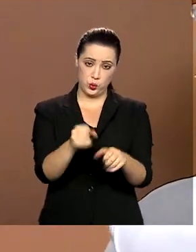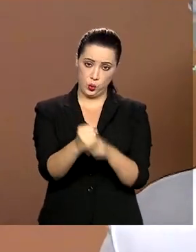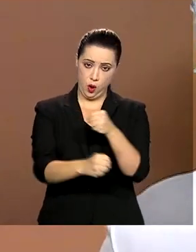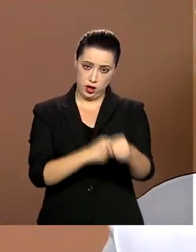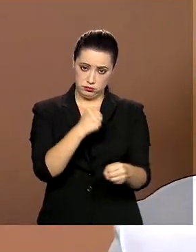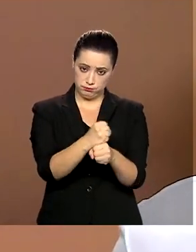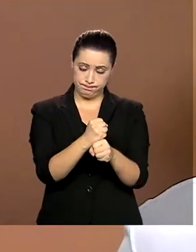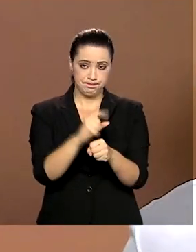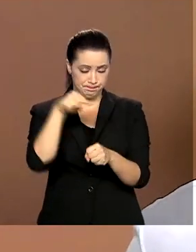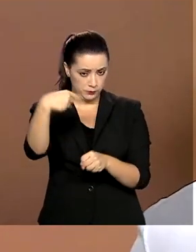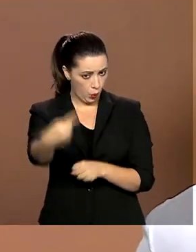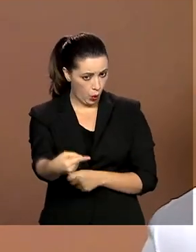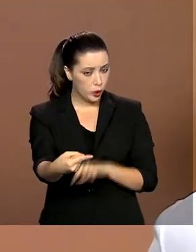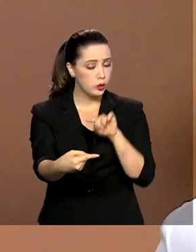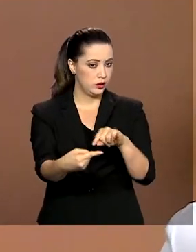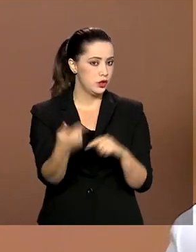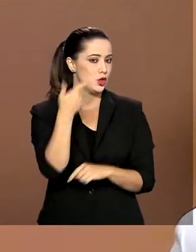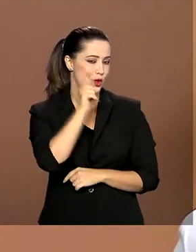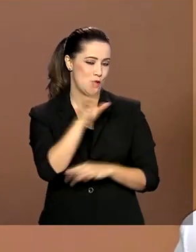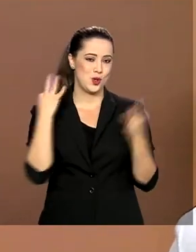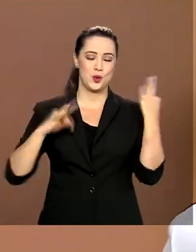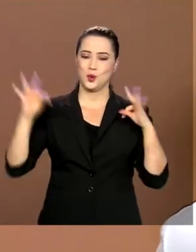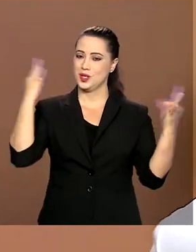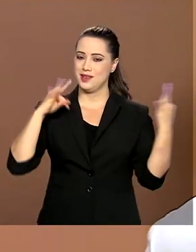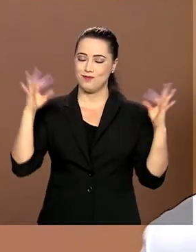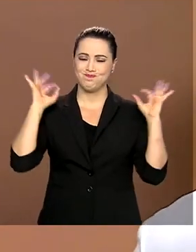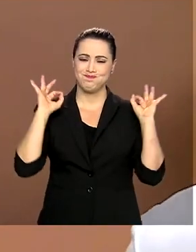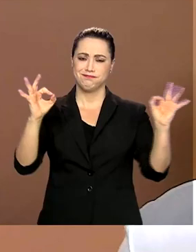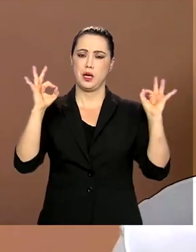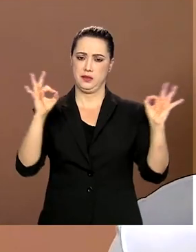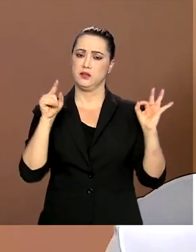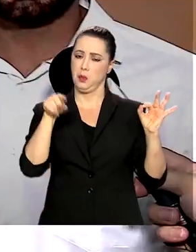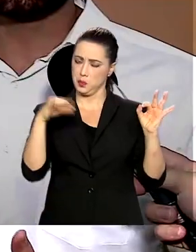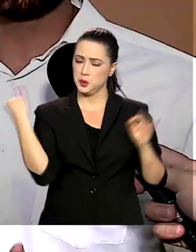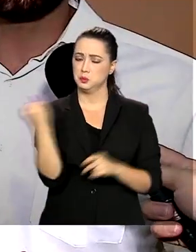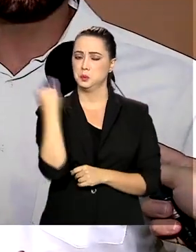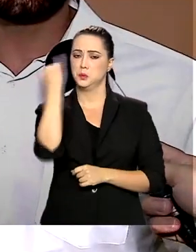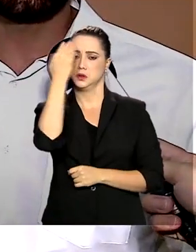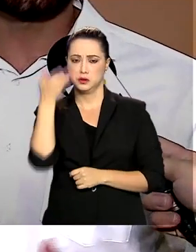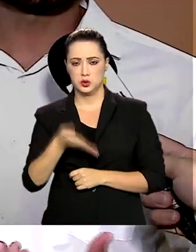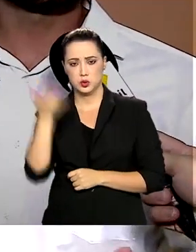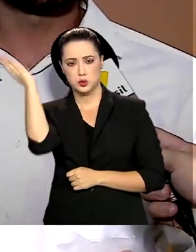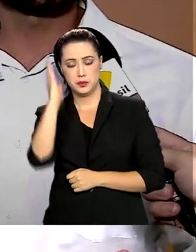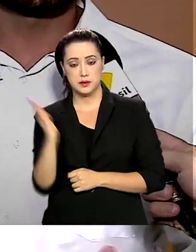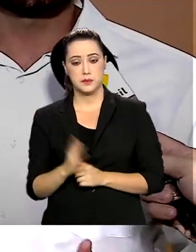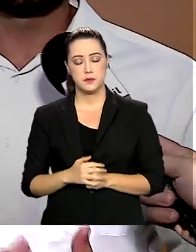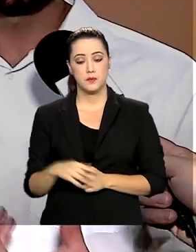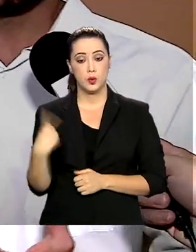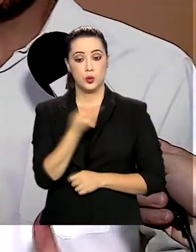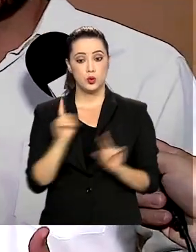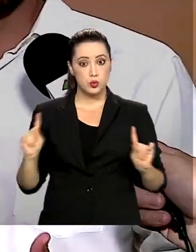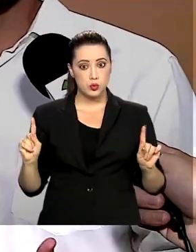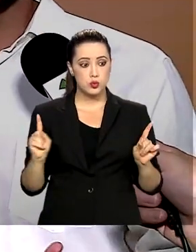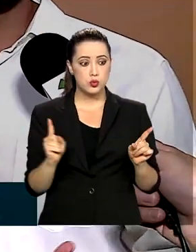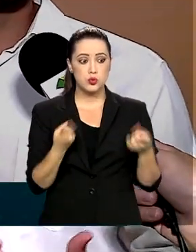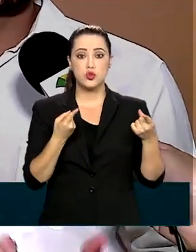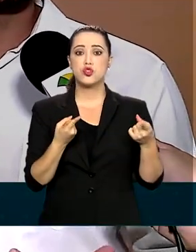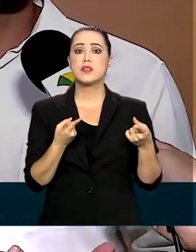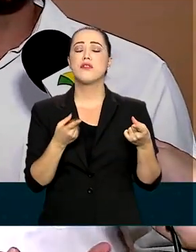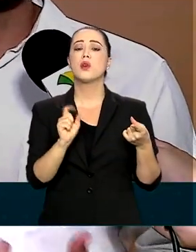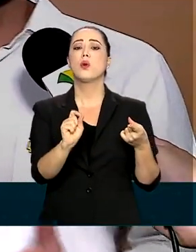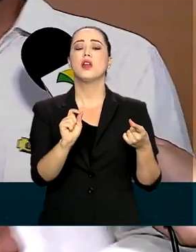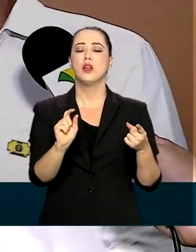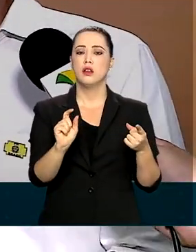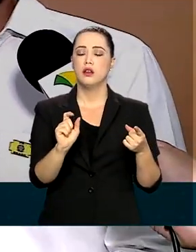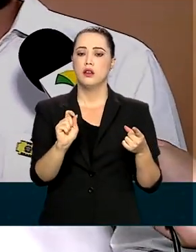colocar o turismo no Brasil, no lugar que ele merece, no tocante ao seu potencial turístico. Nosso desafio é traduzir o potencial que o Brasil